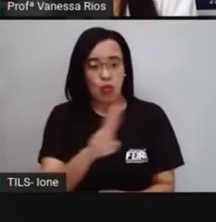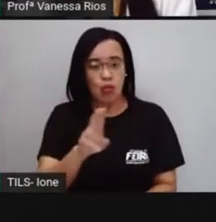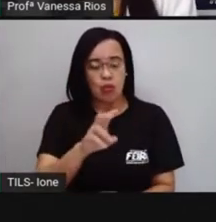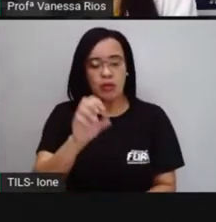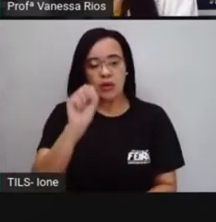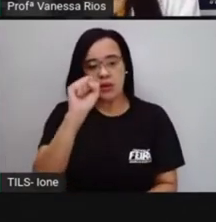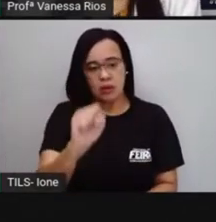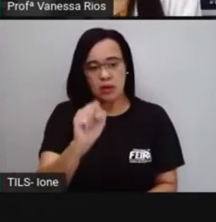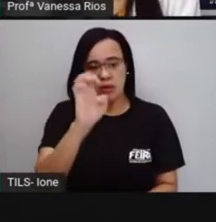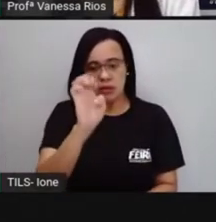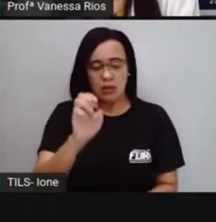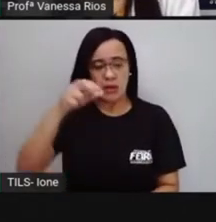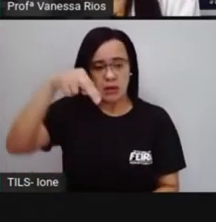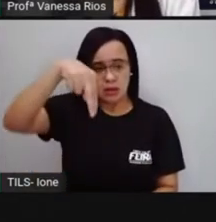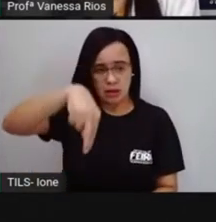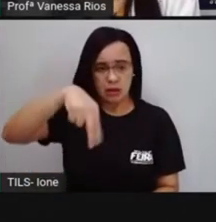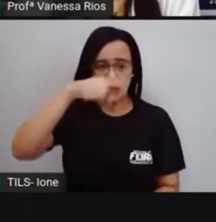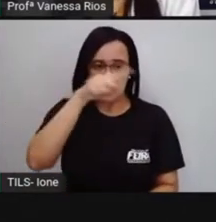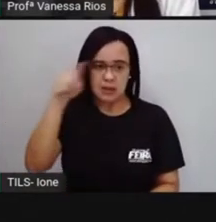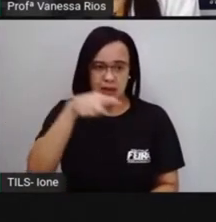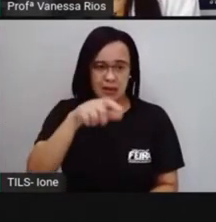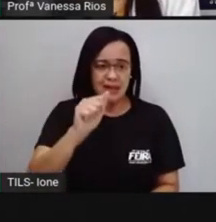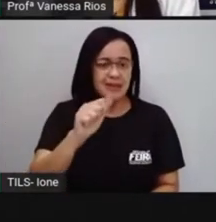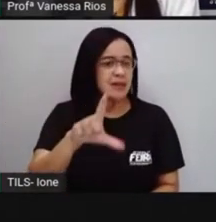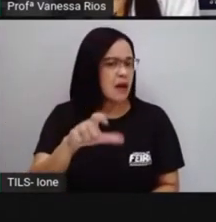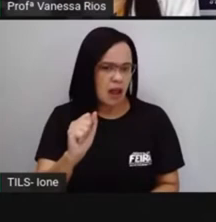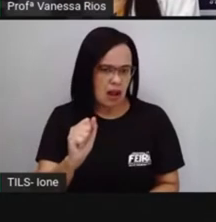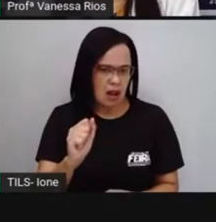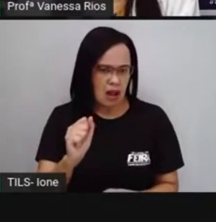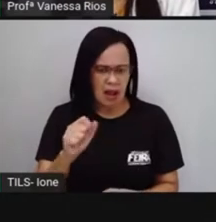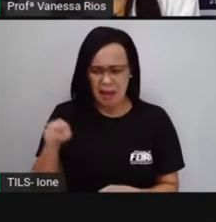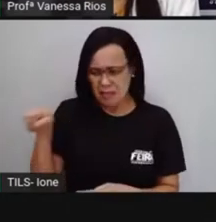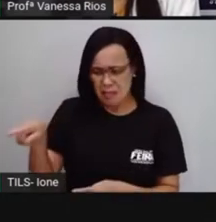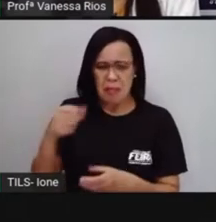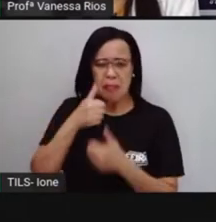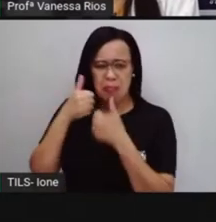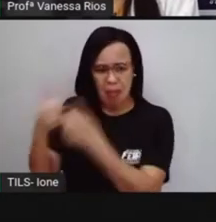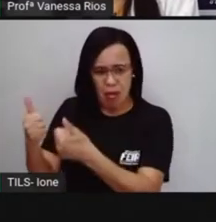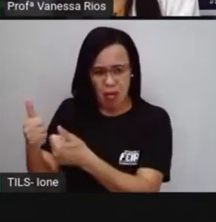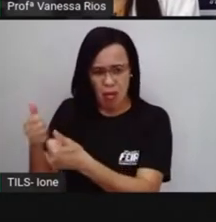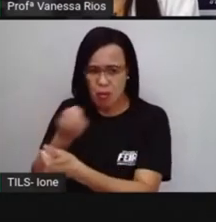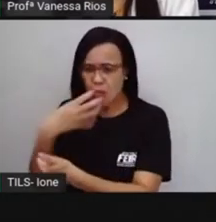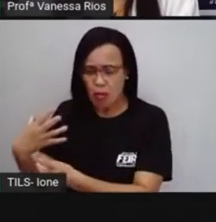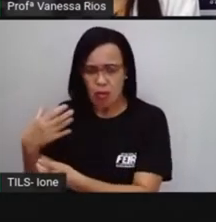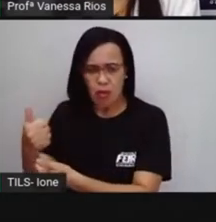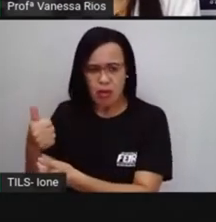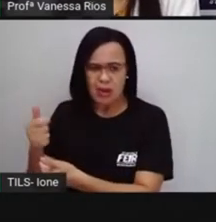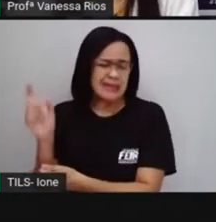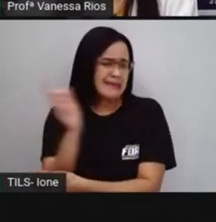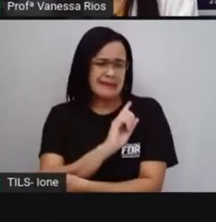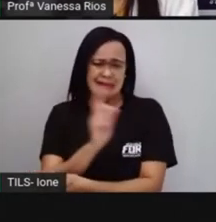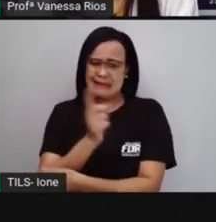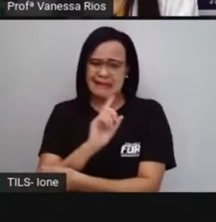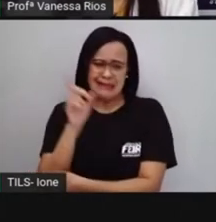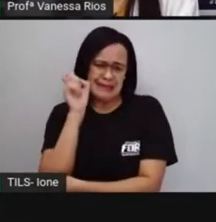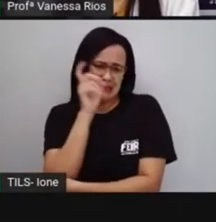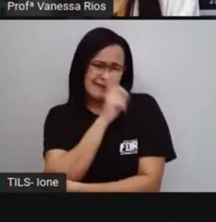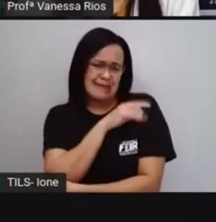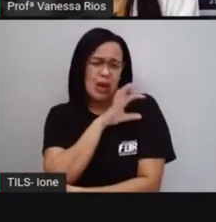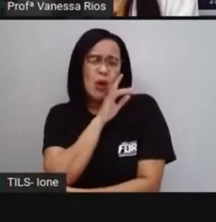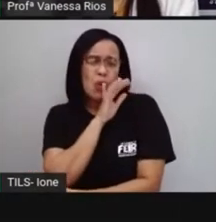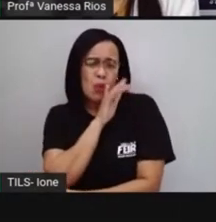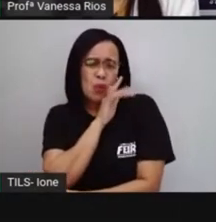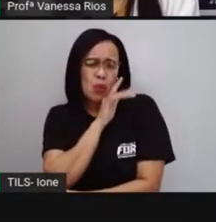conforto. Um dia os escravizados aí passavam a noite, né? Descansavam para que no dia seguinte retornasse